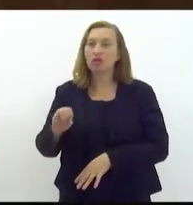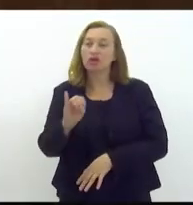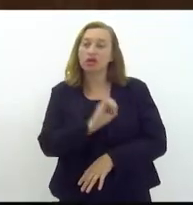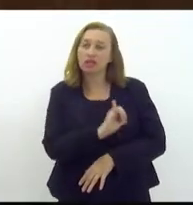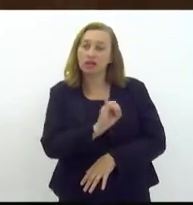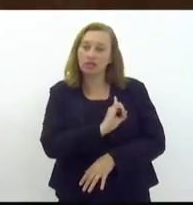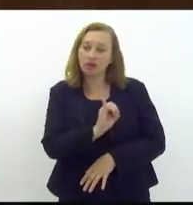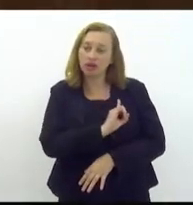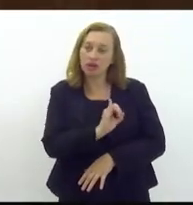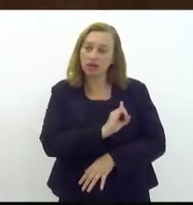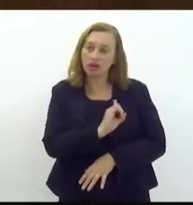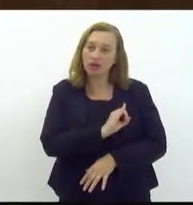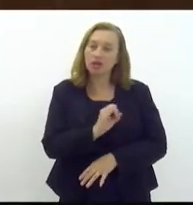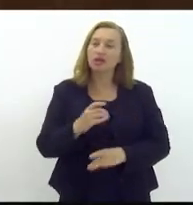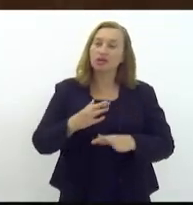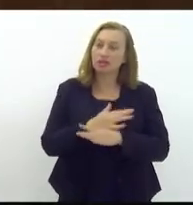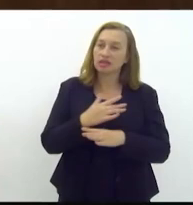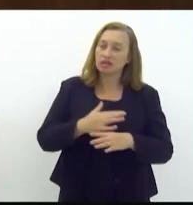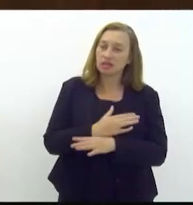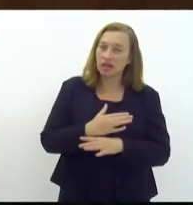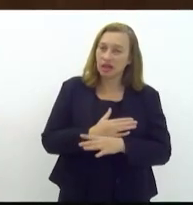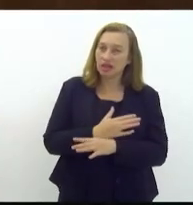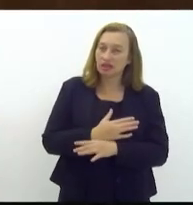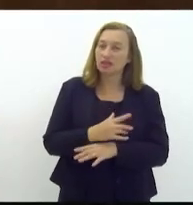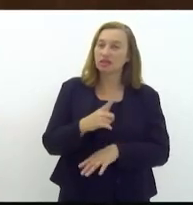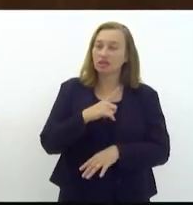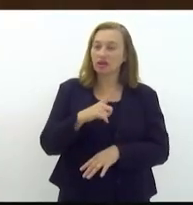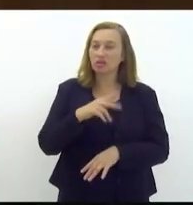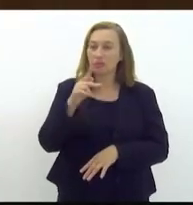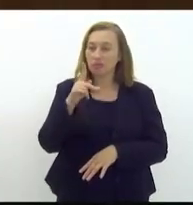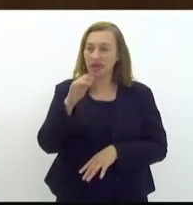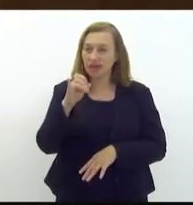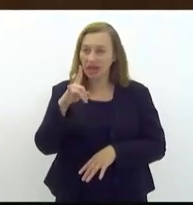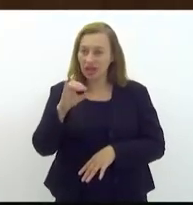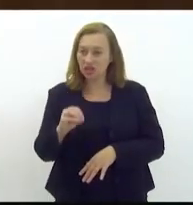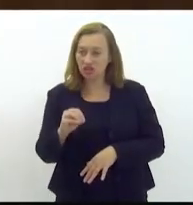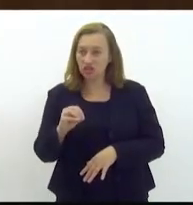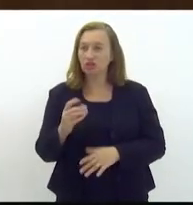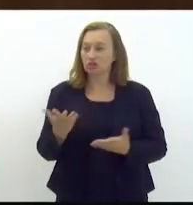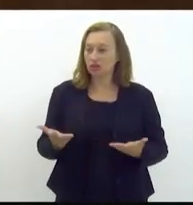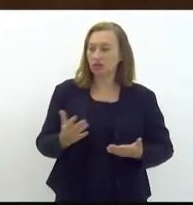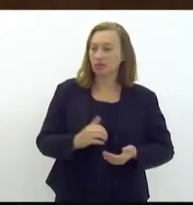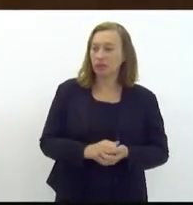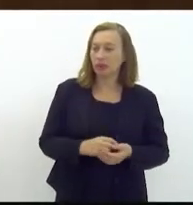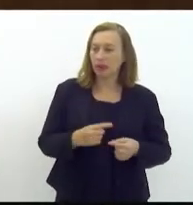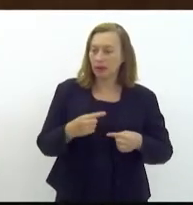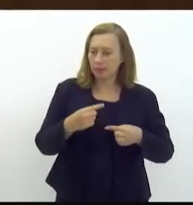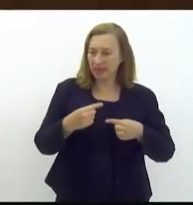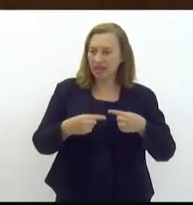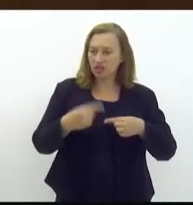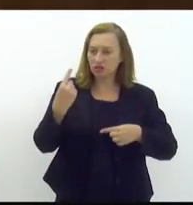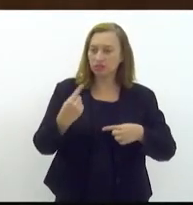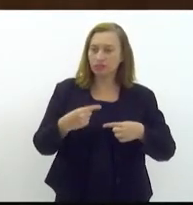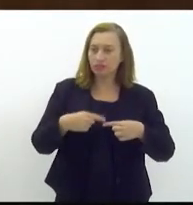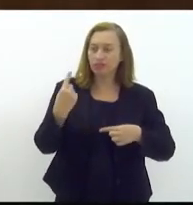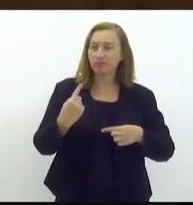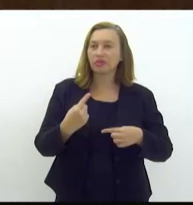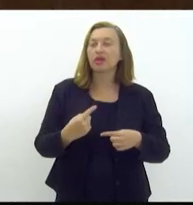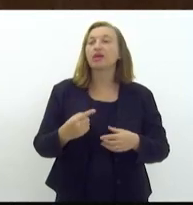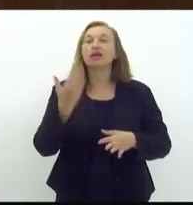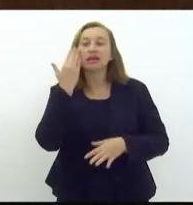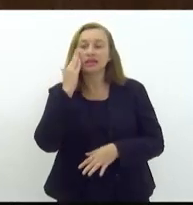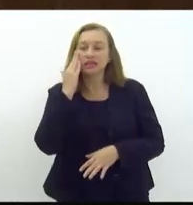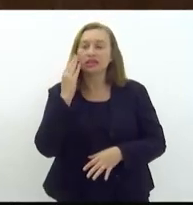cidade de São Gonçalo tem um pedágio no limite com Itaboraí aumentaria o meu custo ou seja é importante porque passa a entender